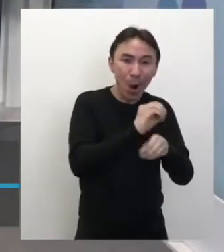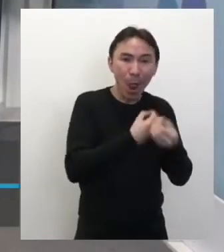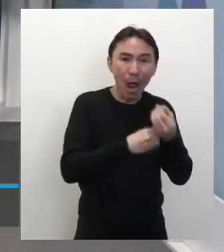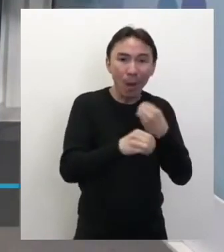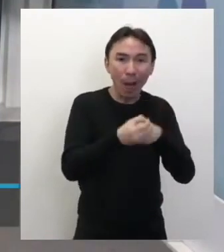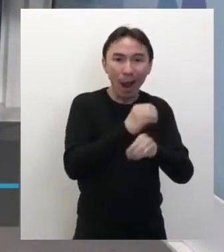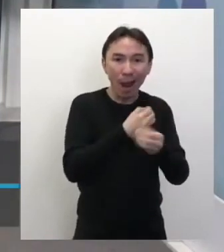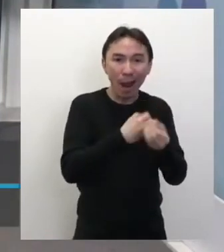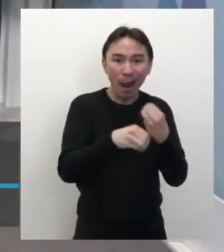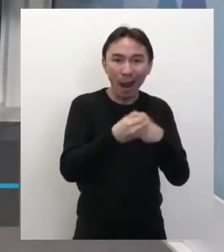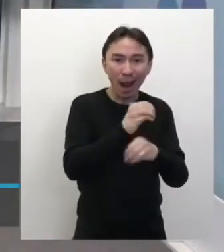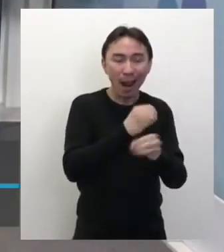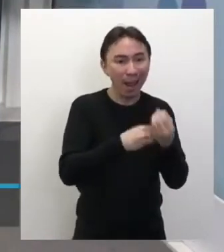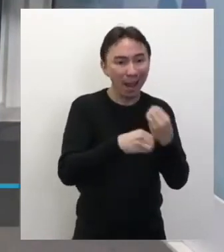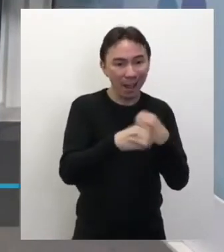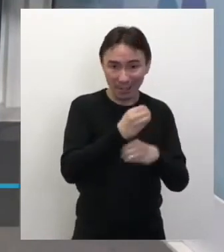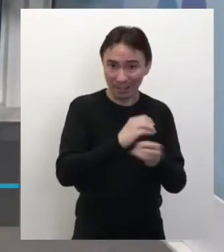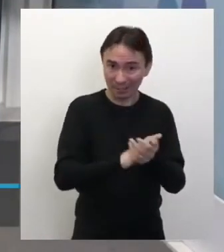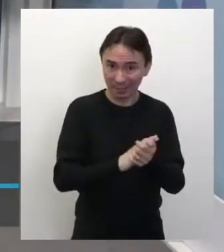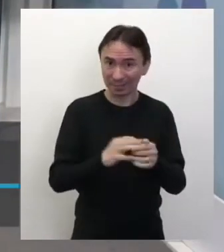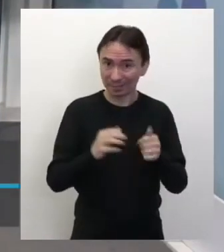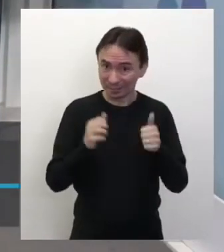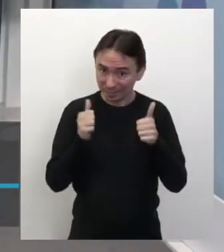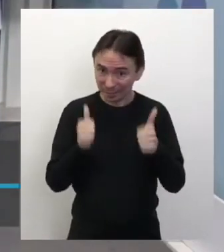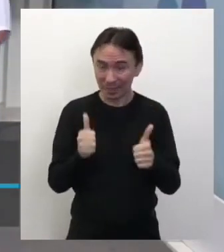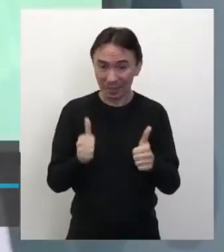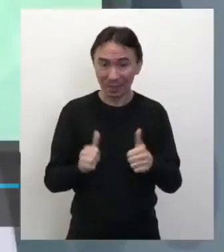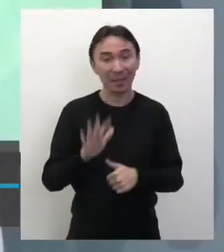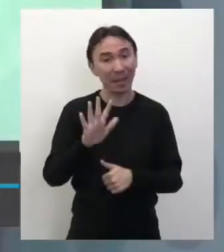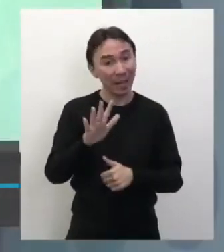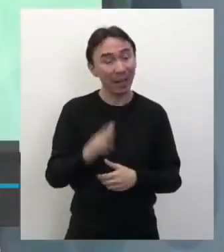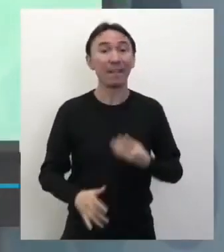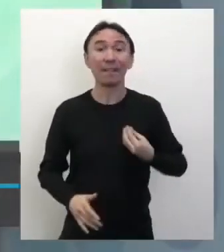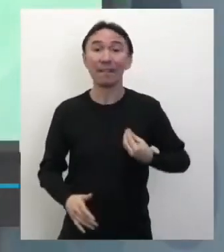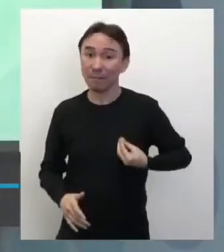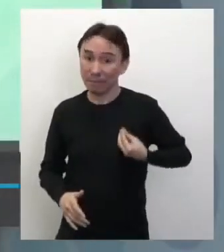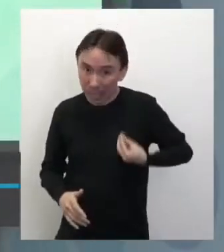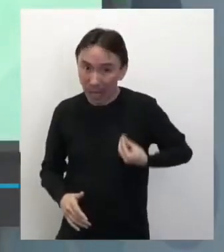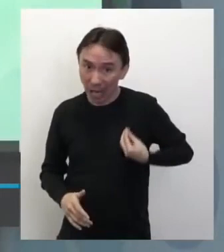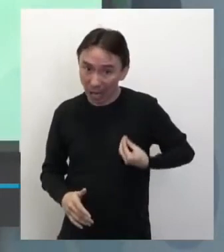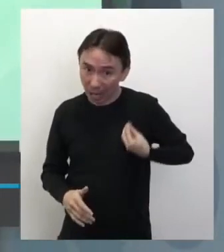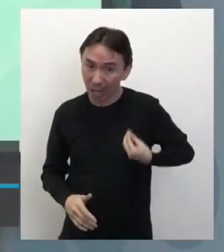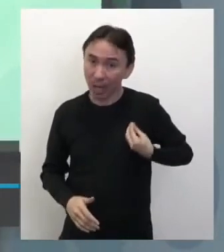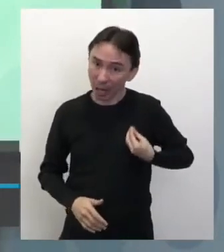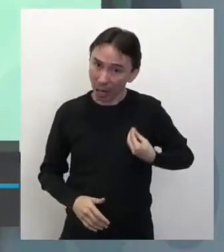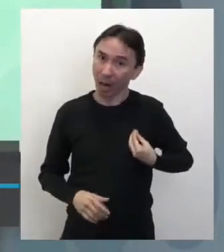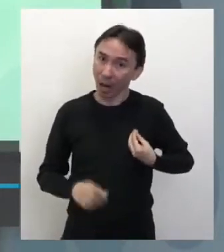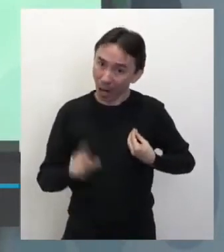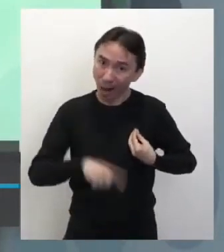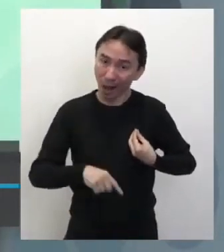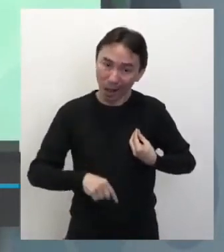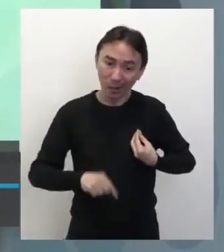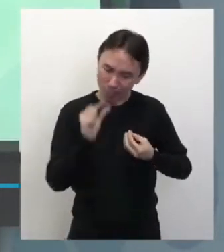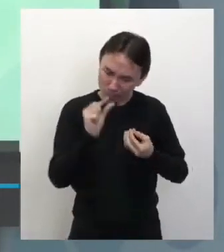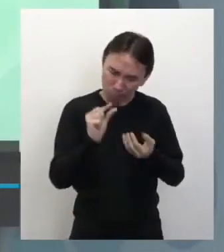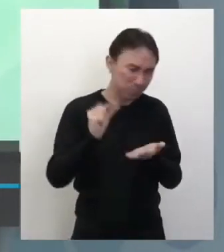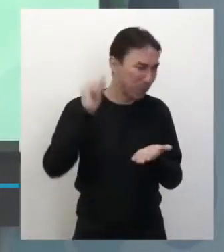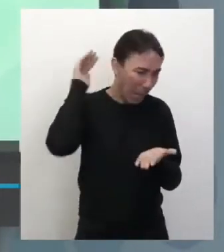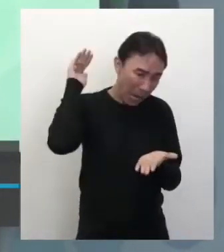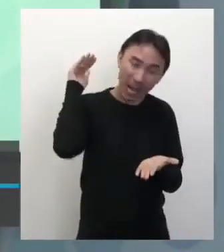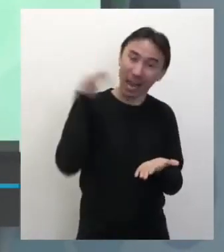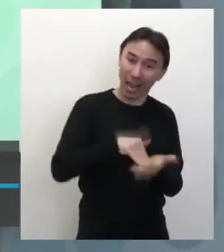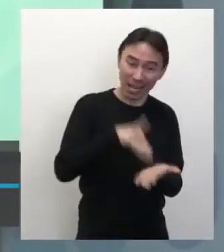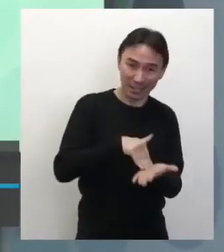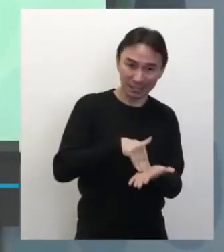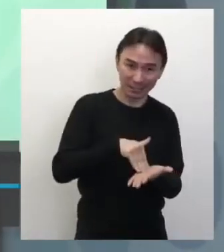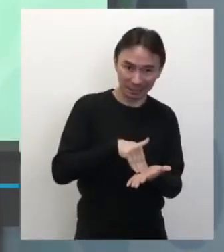mas não é a menor, né? Não é a menor. Agora, quando a gente fala de vida, aí sim, é a menor parte viva, tá bom? Então, ela já vai ser meio